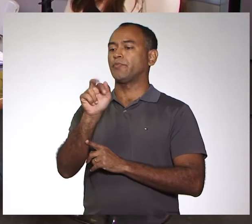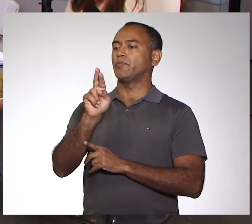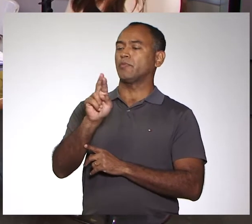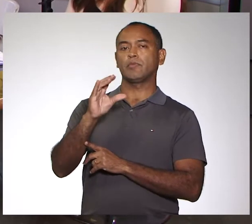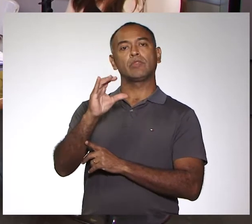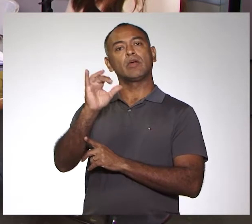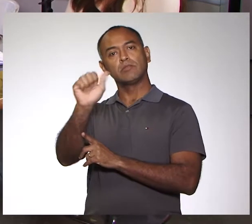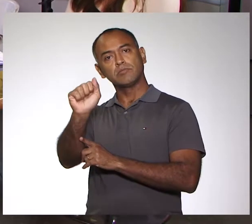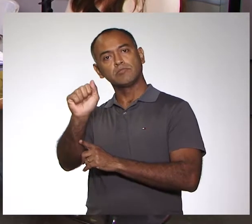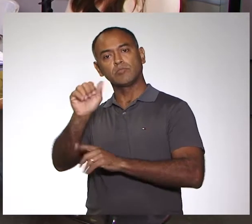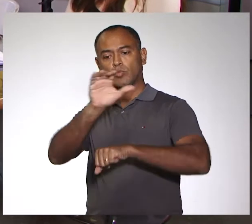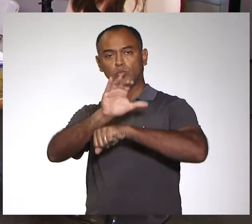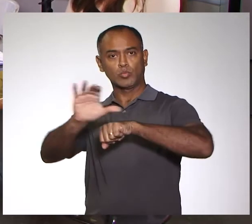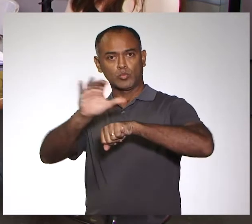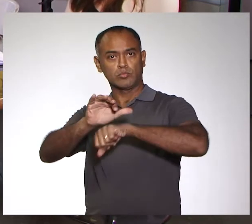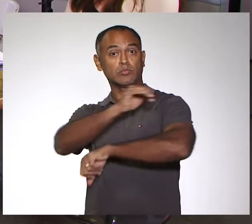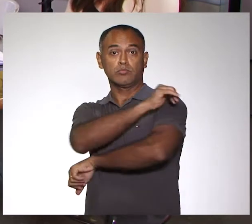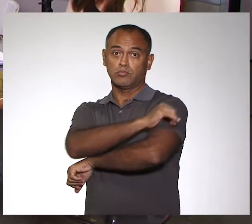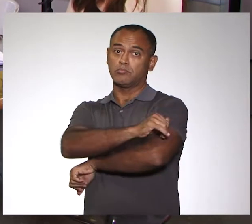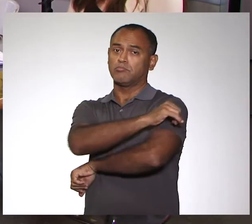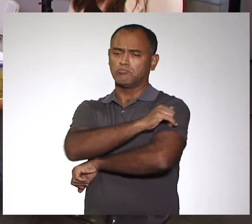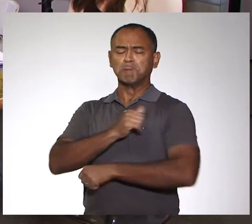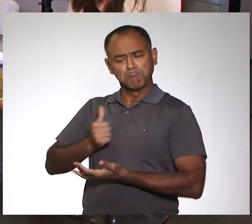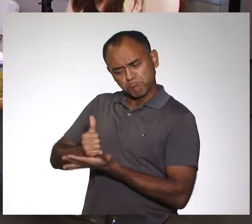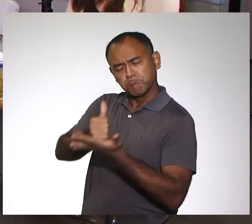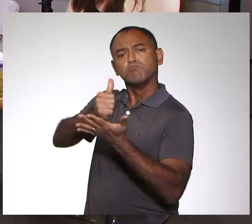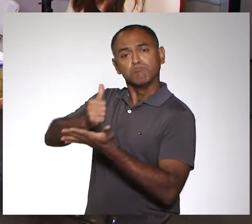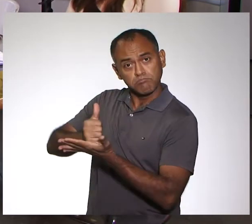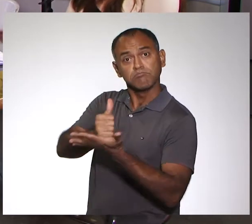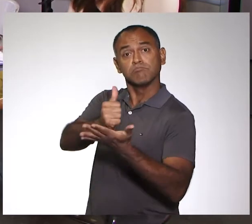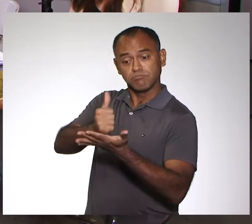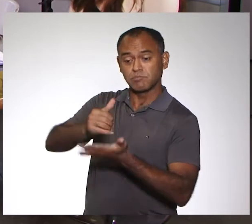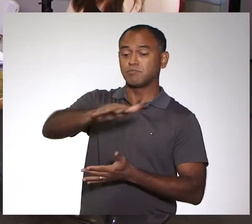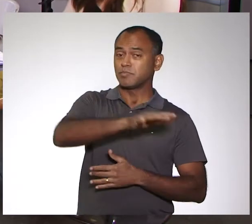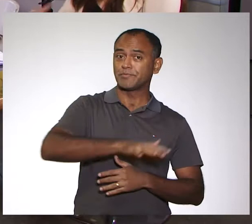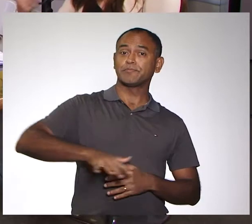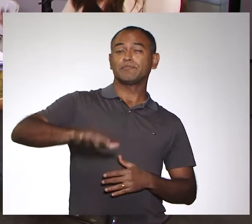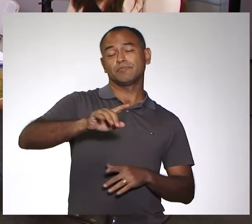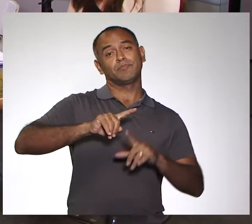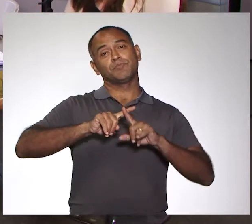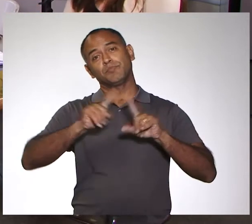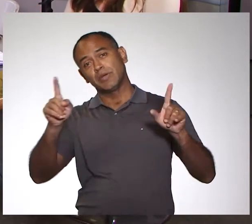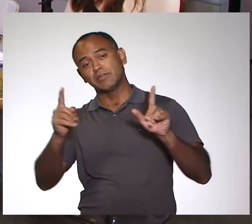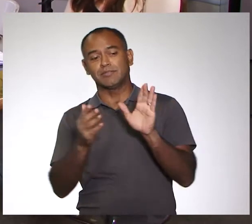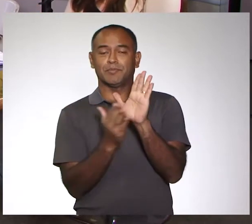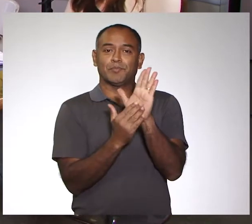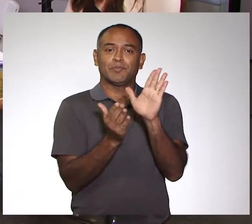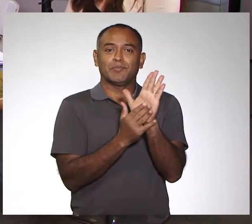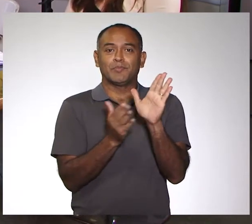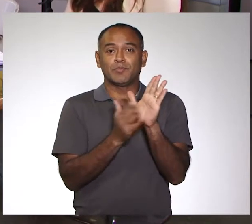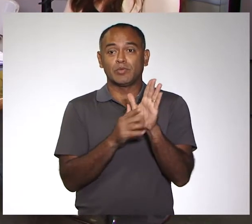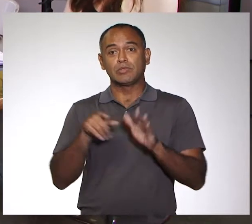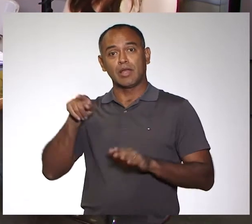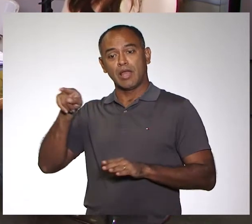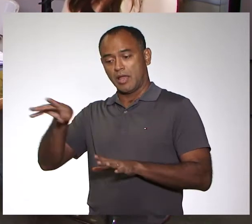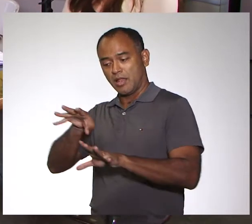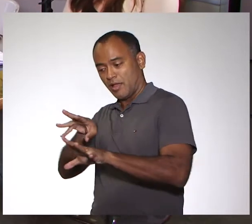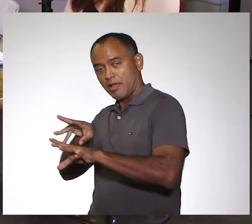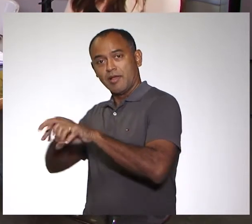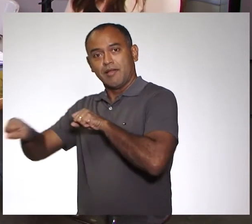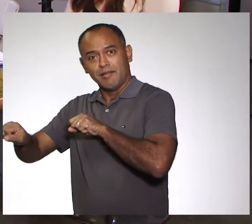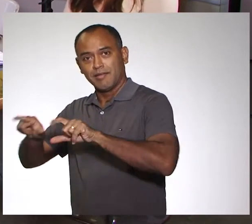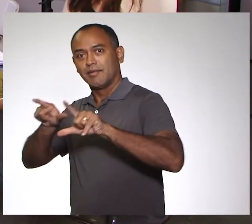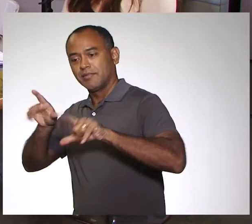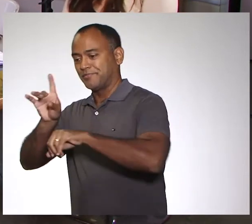que colaborou muito com a gente no começo, mas que, infelizmente, até o momento do envio da proposta, ela ainda não tinha defendido